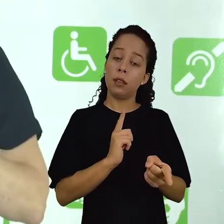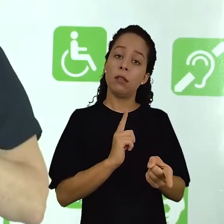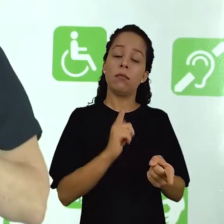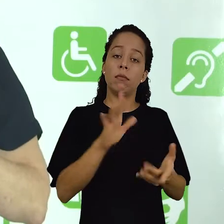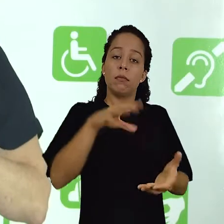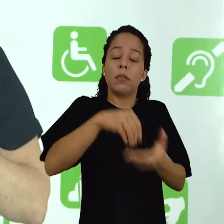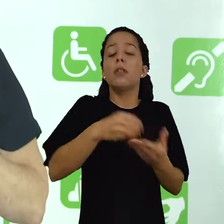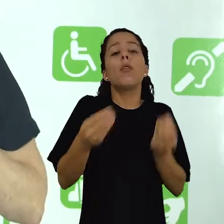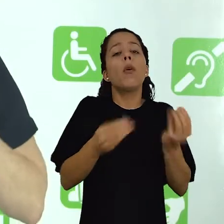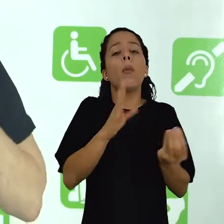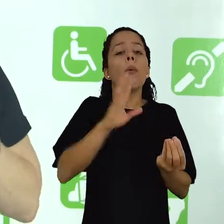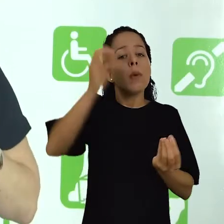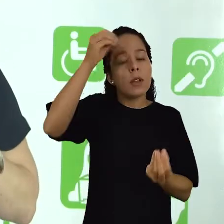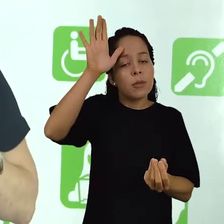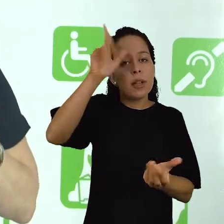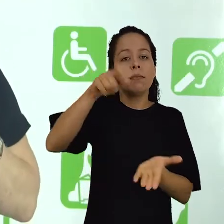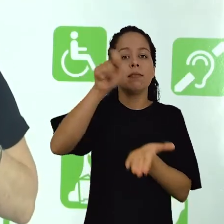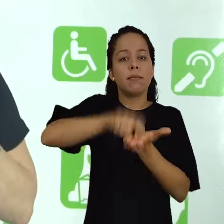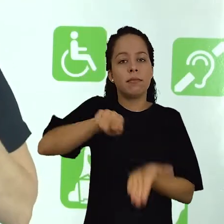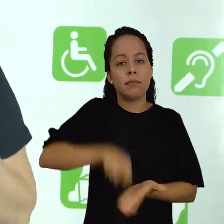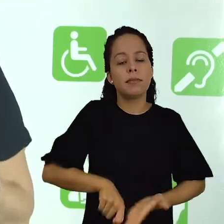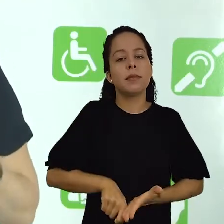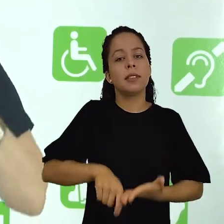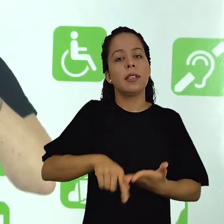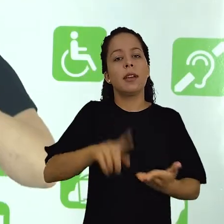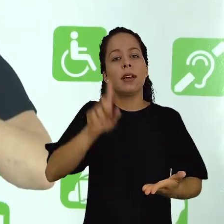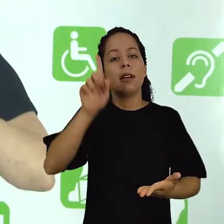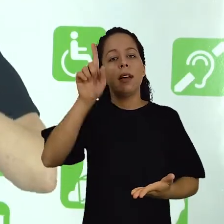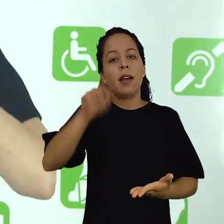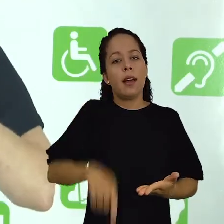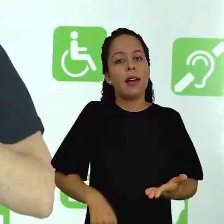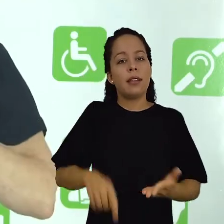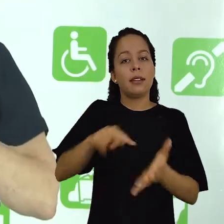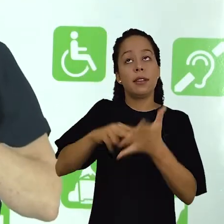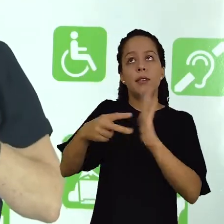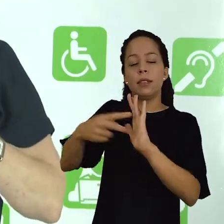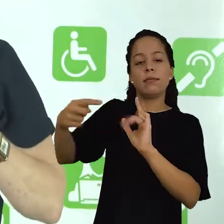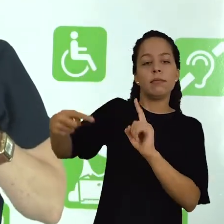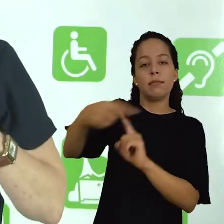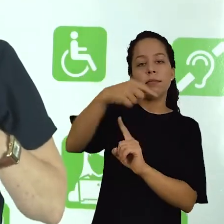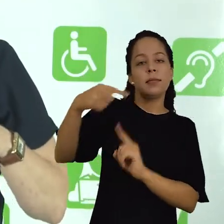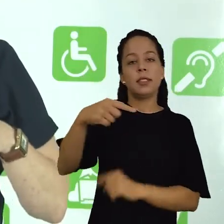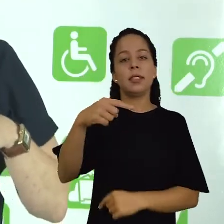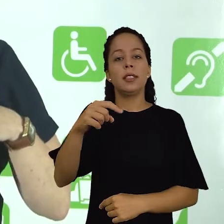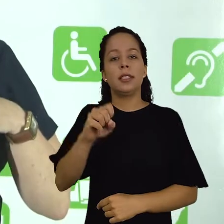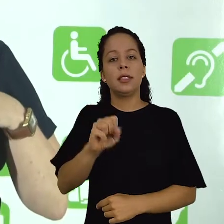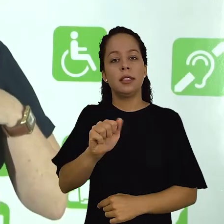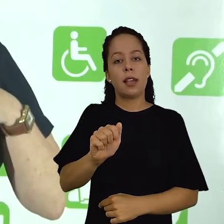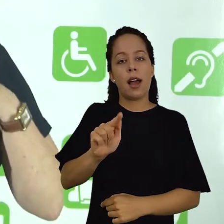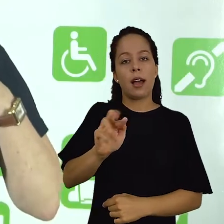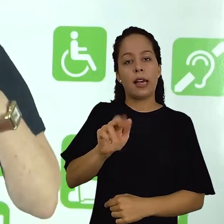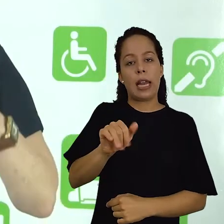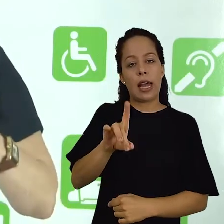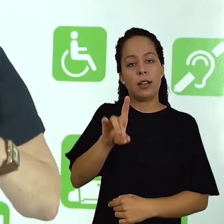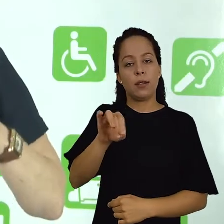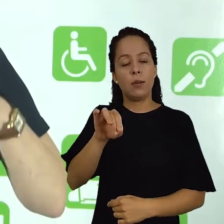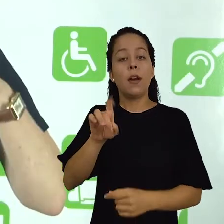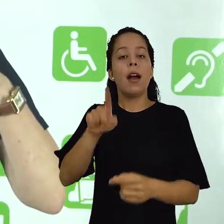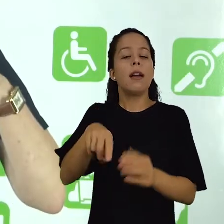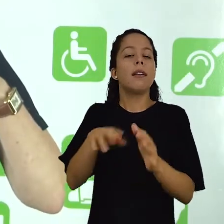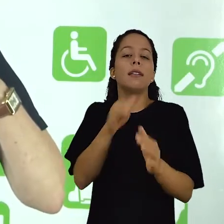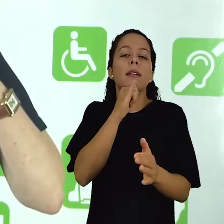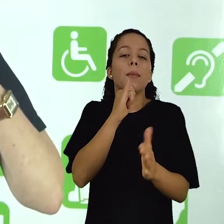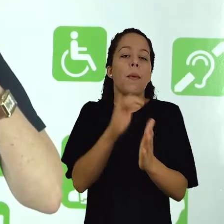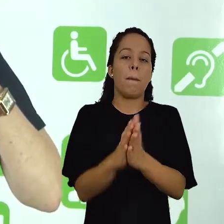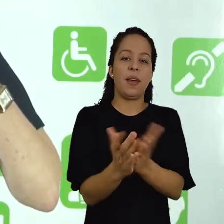sagrados. Um exemplo claro são as Sagradas Escrituras, a Bíblia, em que ensinamentos